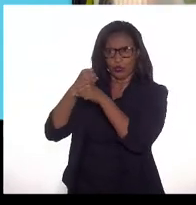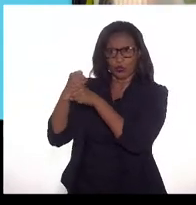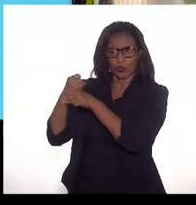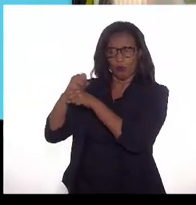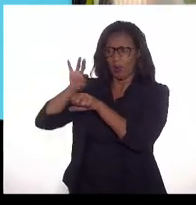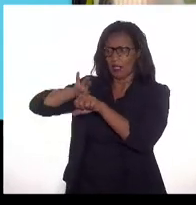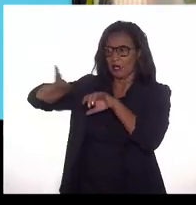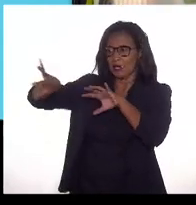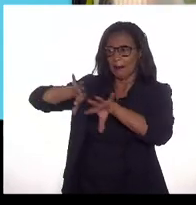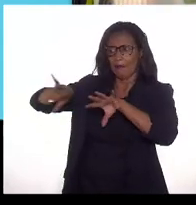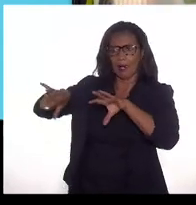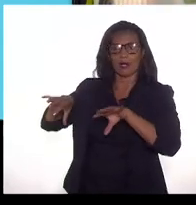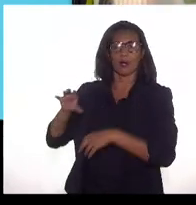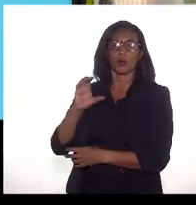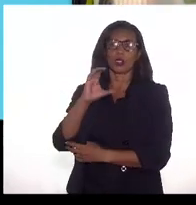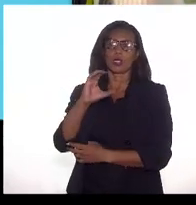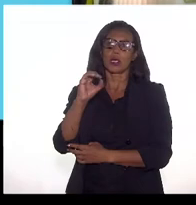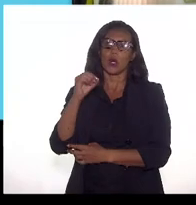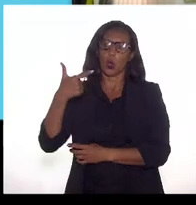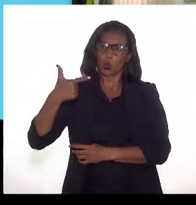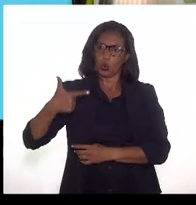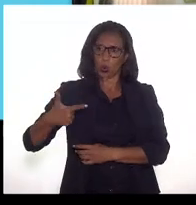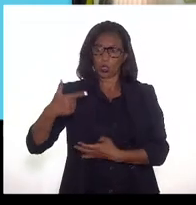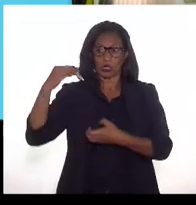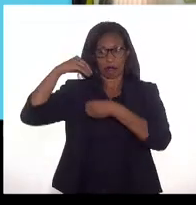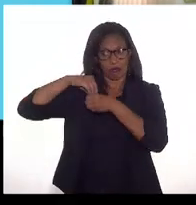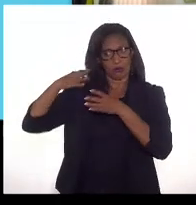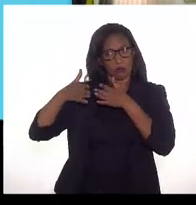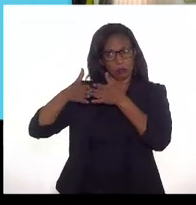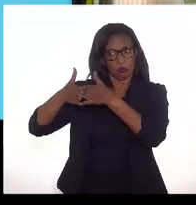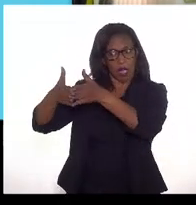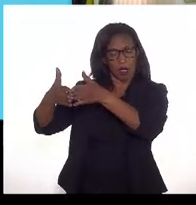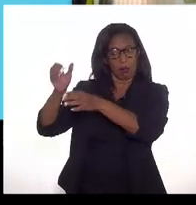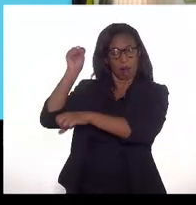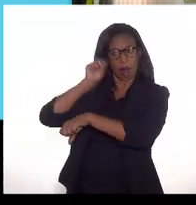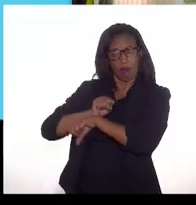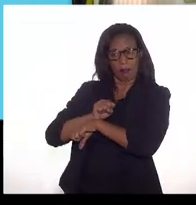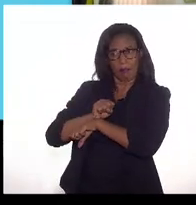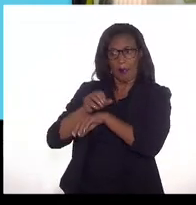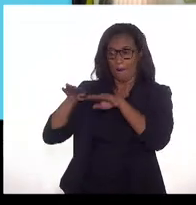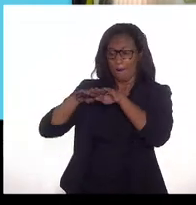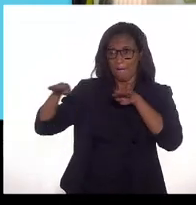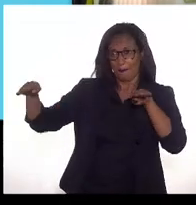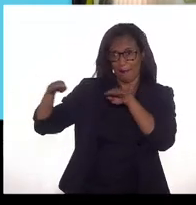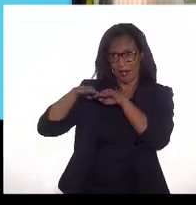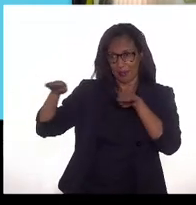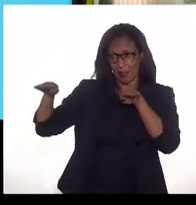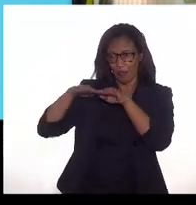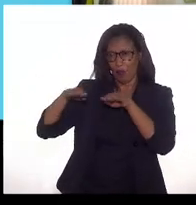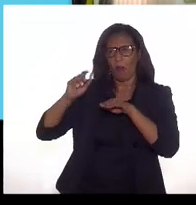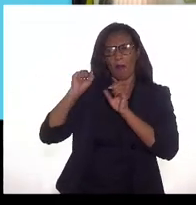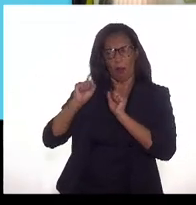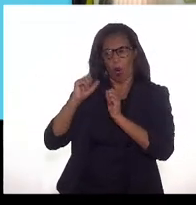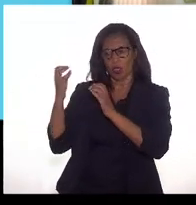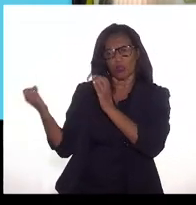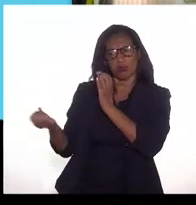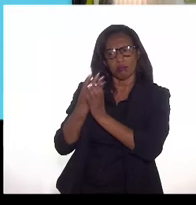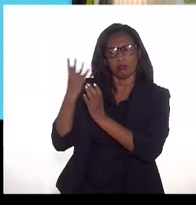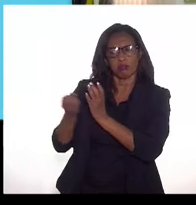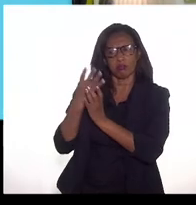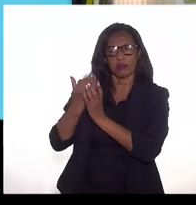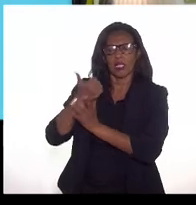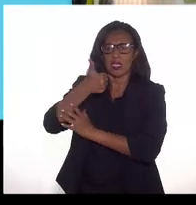separação de CO2. Não sendo isso, a plataforma poderia produzir, por exemplo,